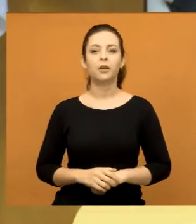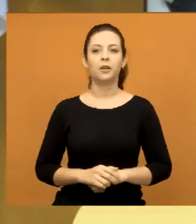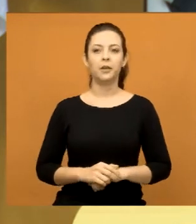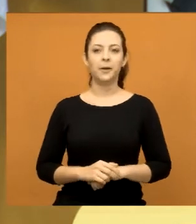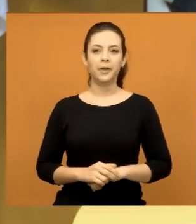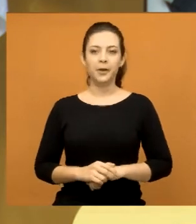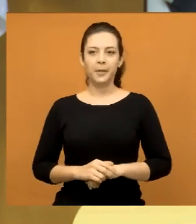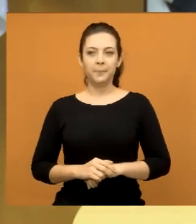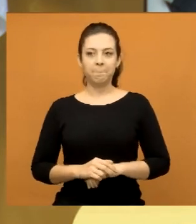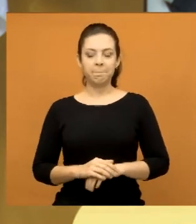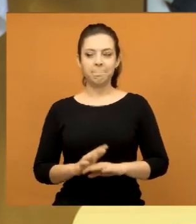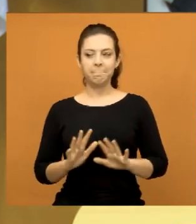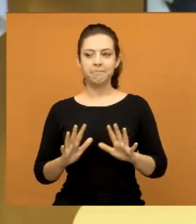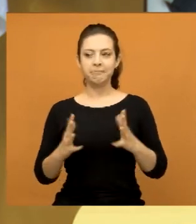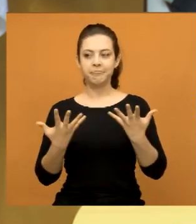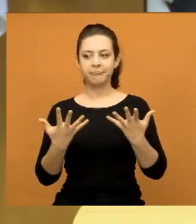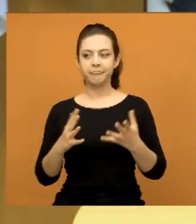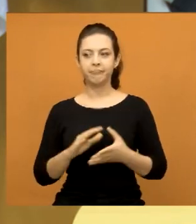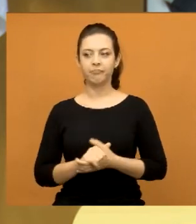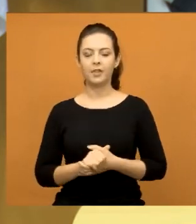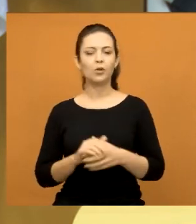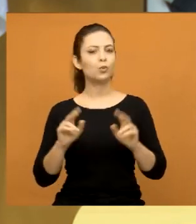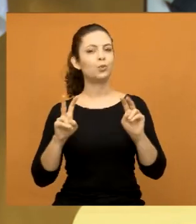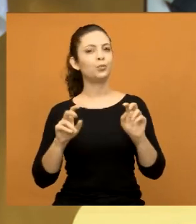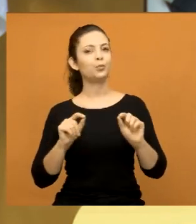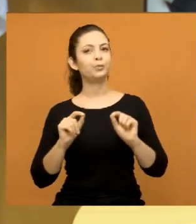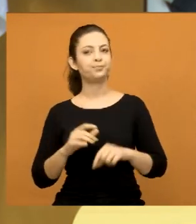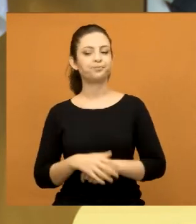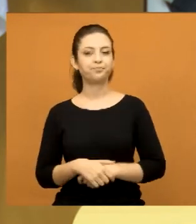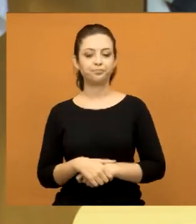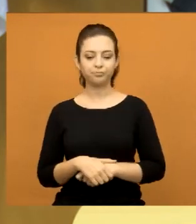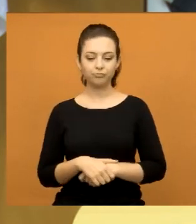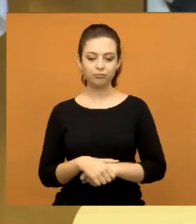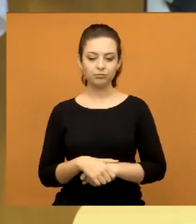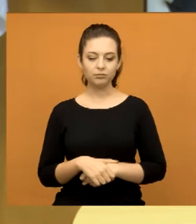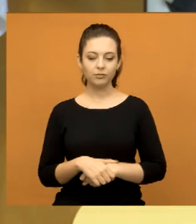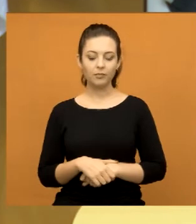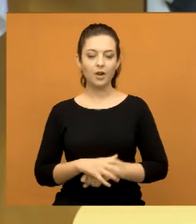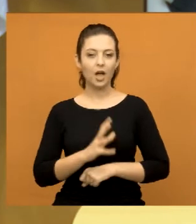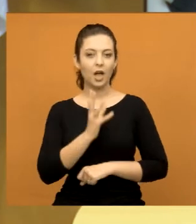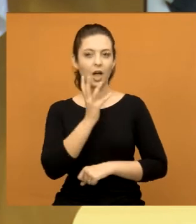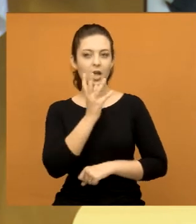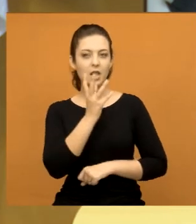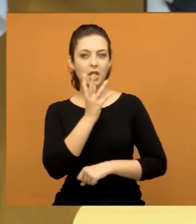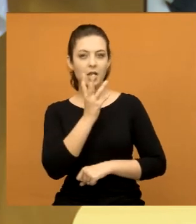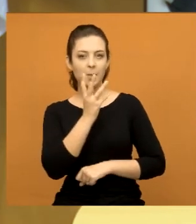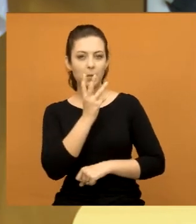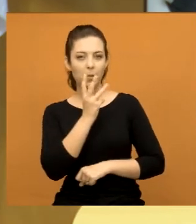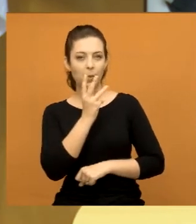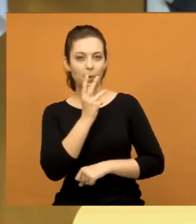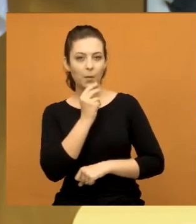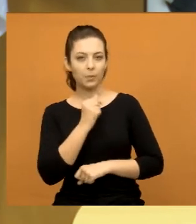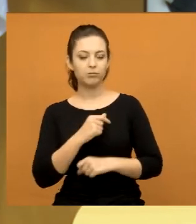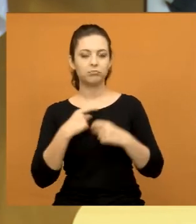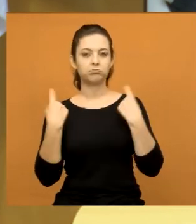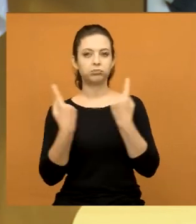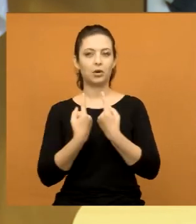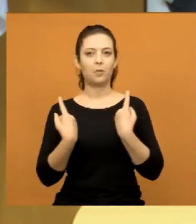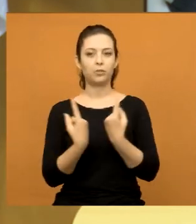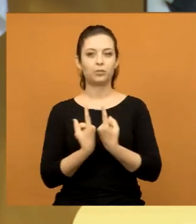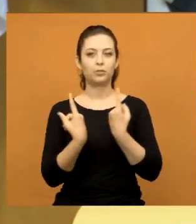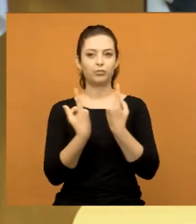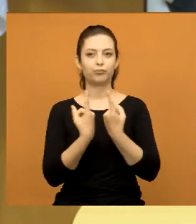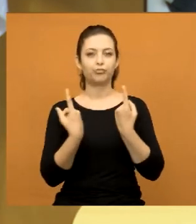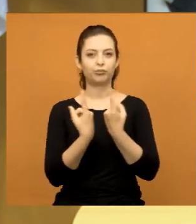A situação referente à demora para a chegada da ambulância no